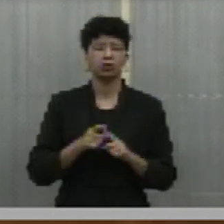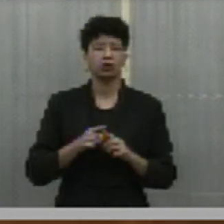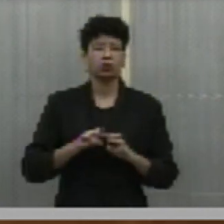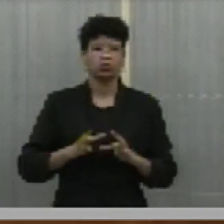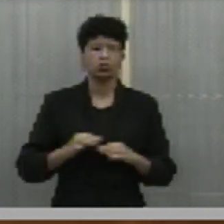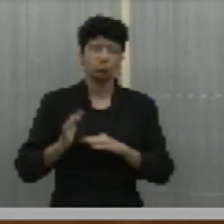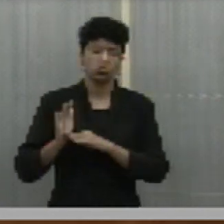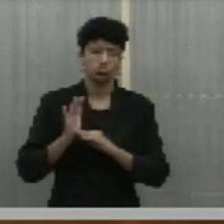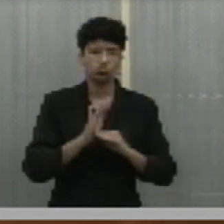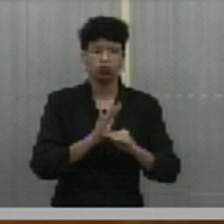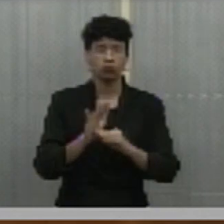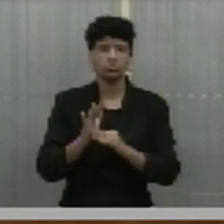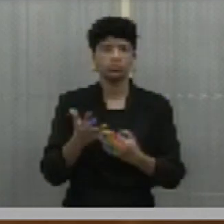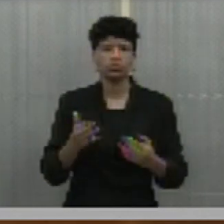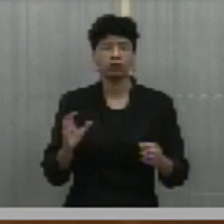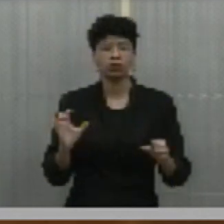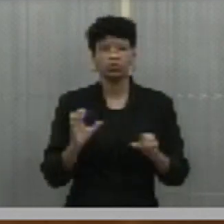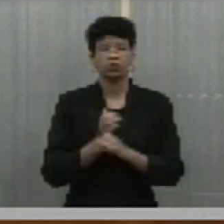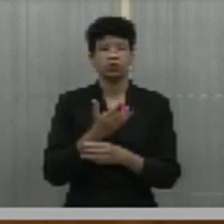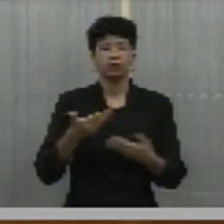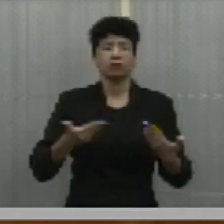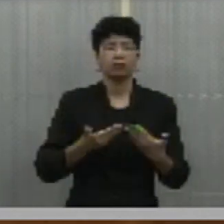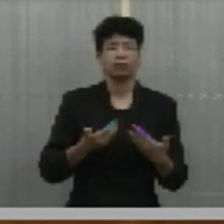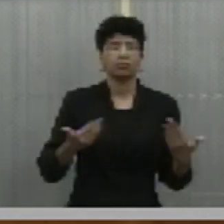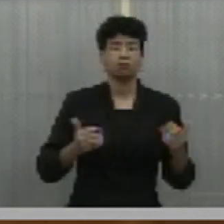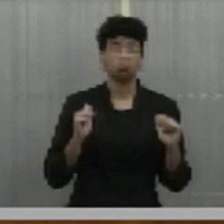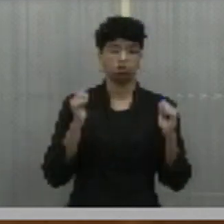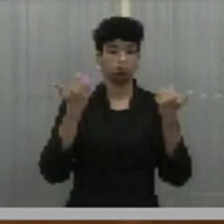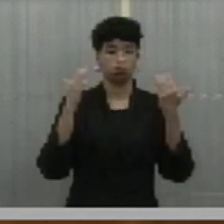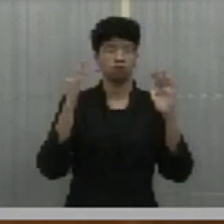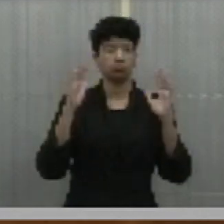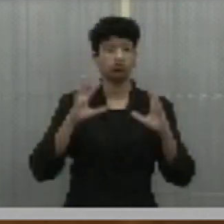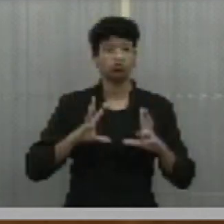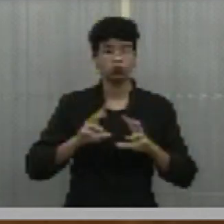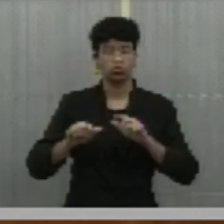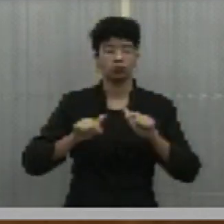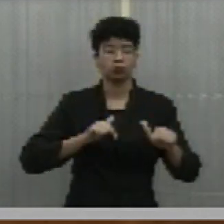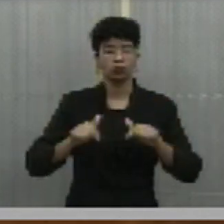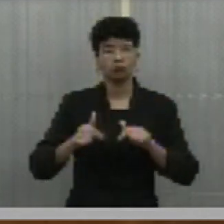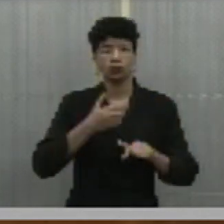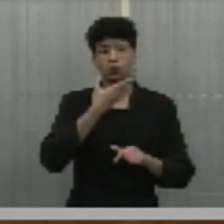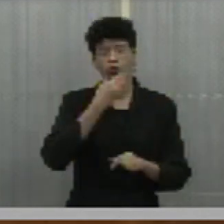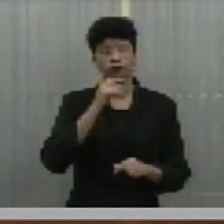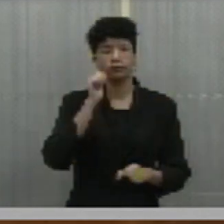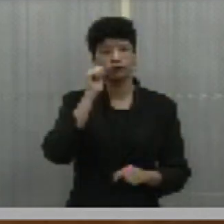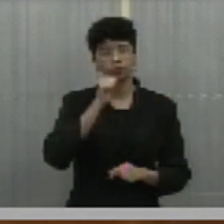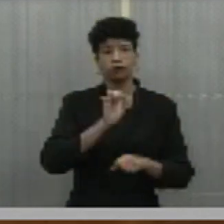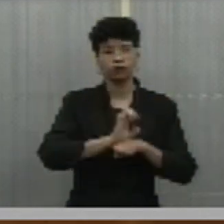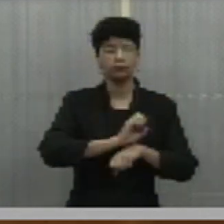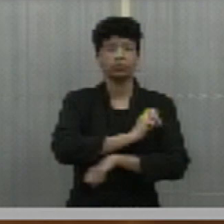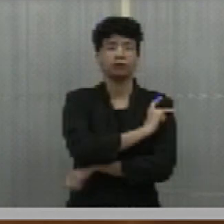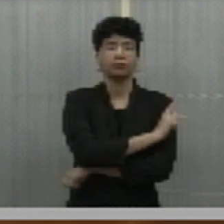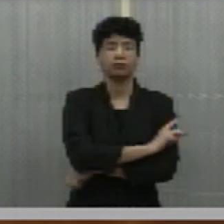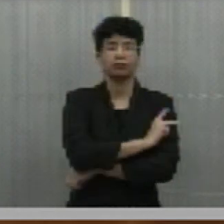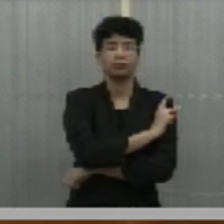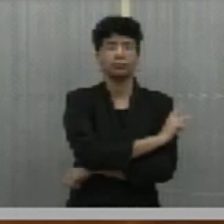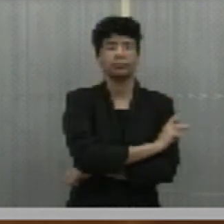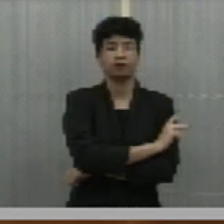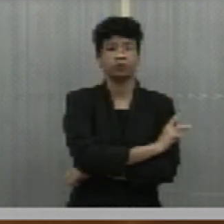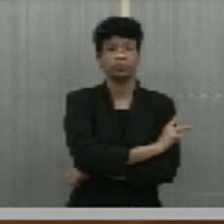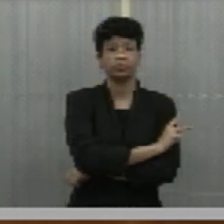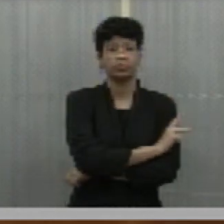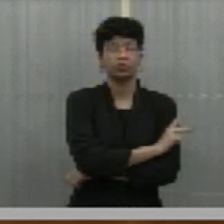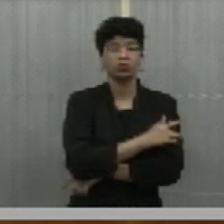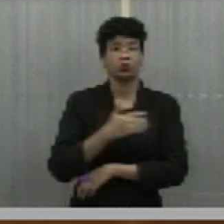assistência. Então, encerro aqui minhas palavras homenageando a todos os trabalhadores e trabalhadores do Estado do Piauí e, por